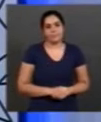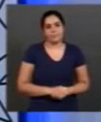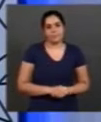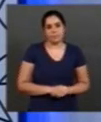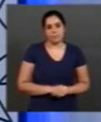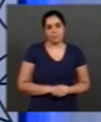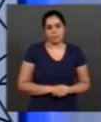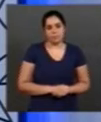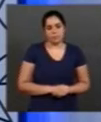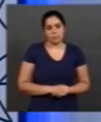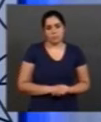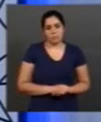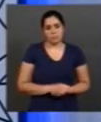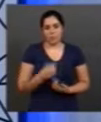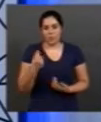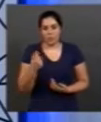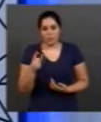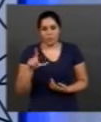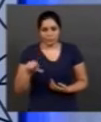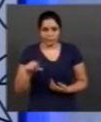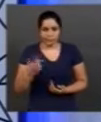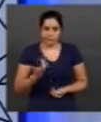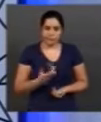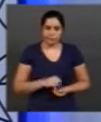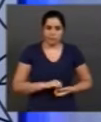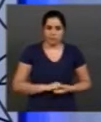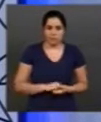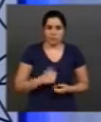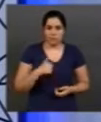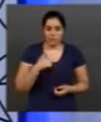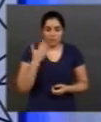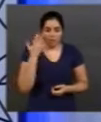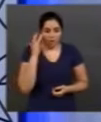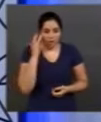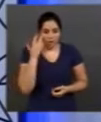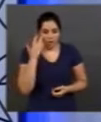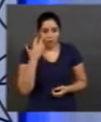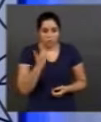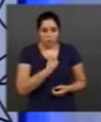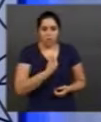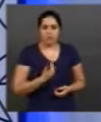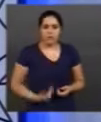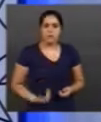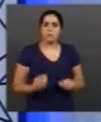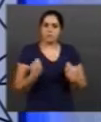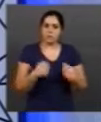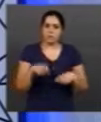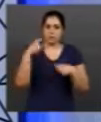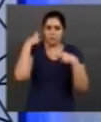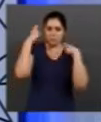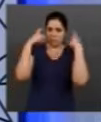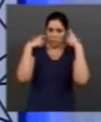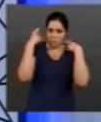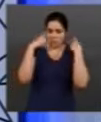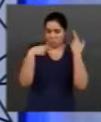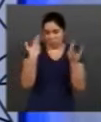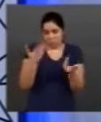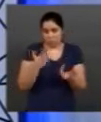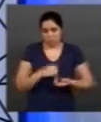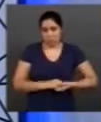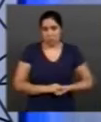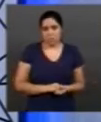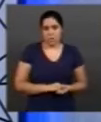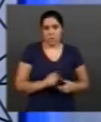com baixo valor agregado, né? E eu acho que o Congresso Nacional deveria estar preocupado com isso. Eu acho que, realmente, esses